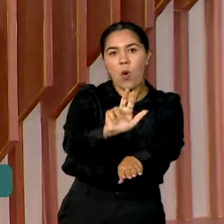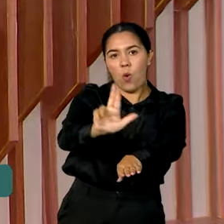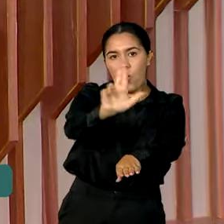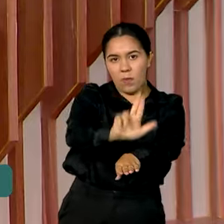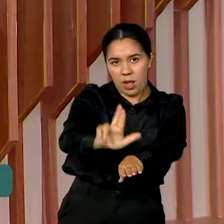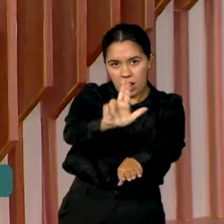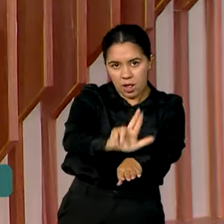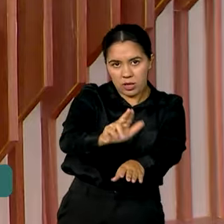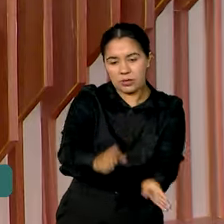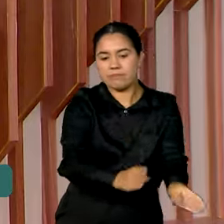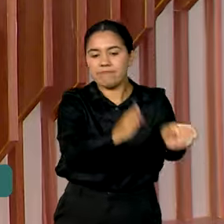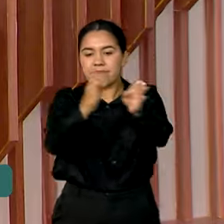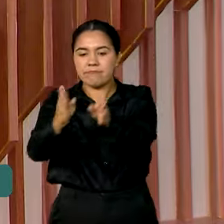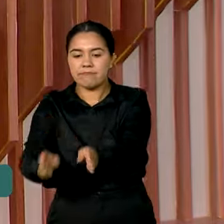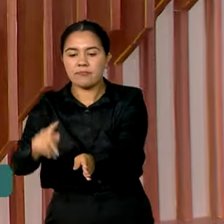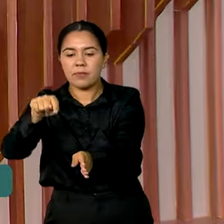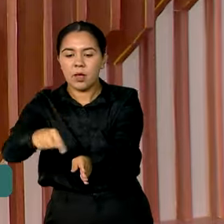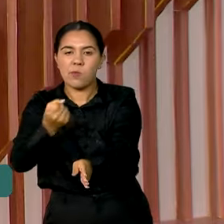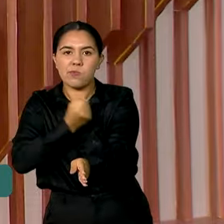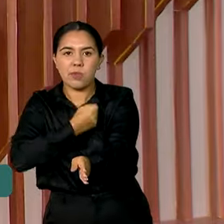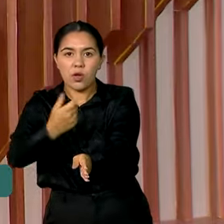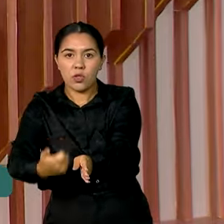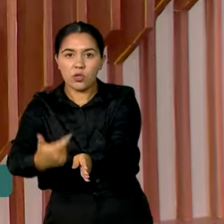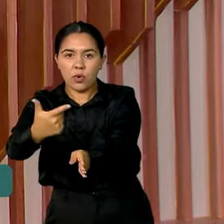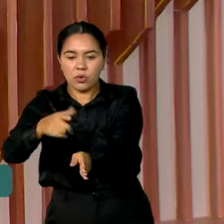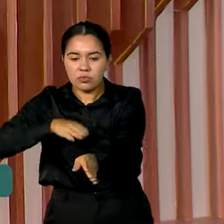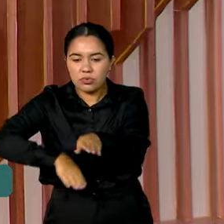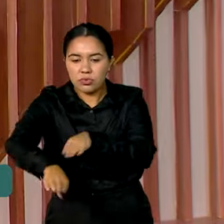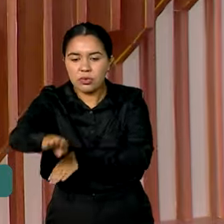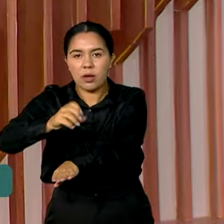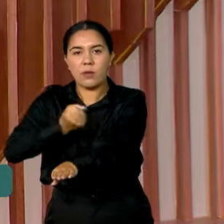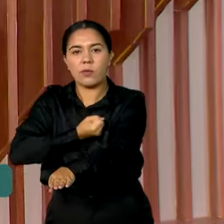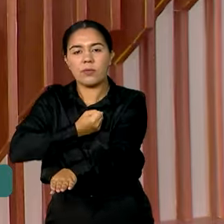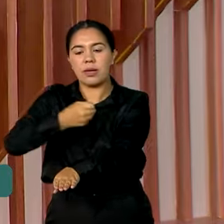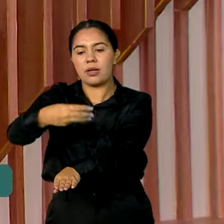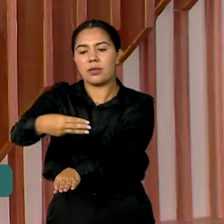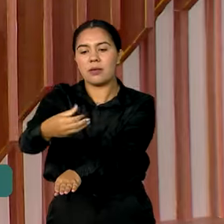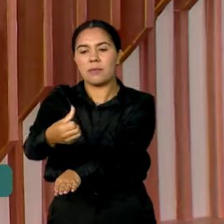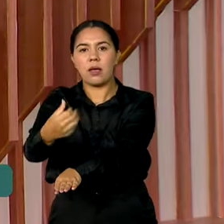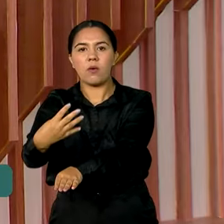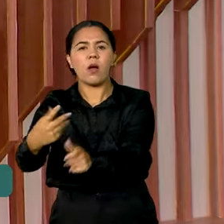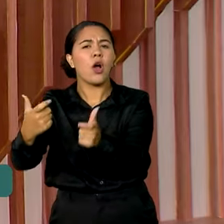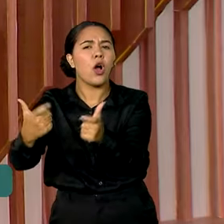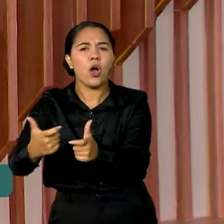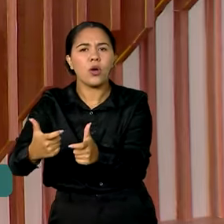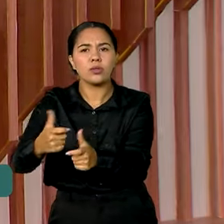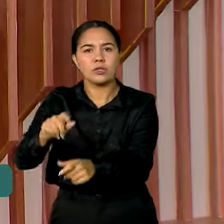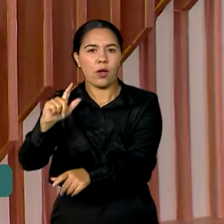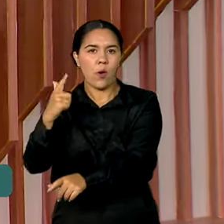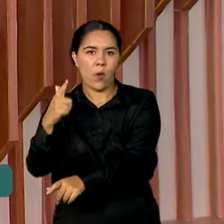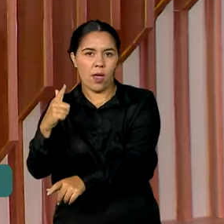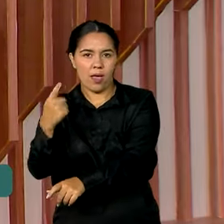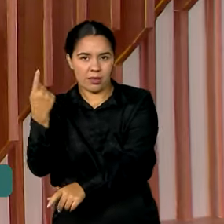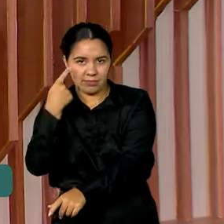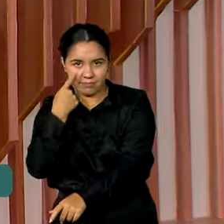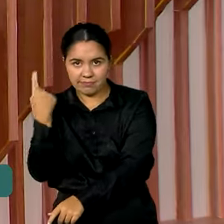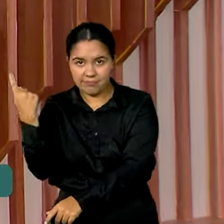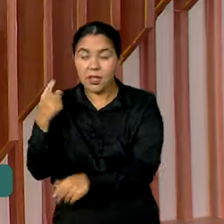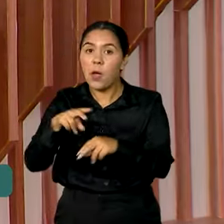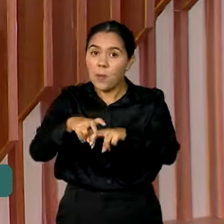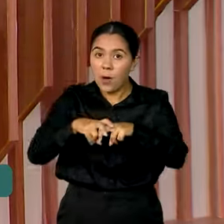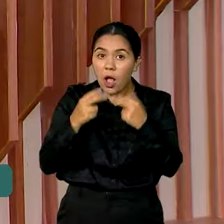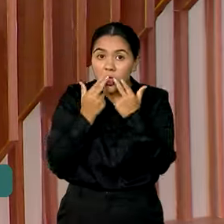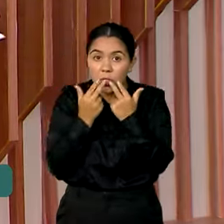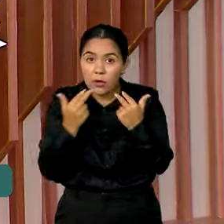Minas Gerais, e o quilômetro 12 da BR-364, que fica em São Simão, Goiás. Com essa novidade,